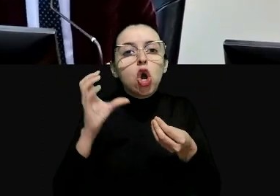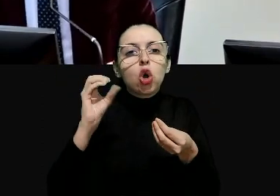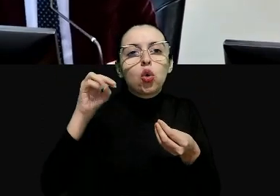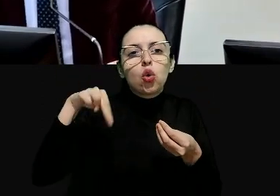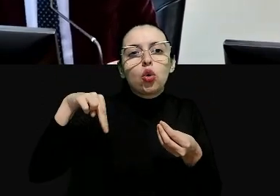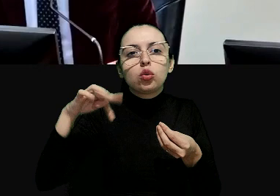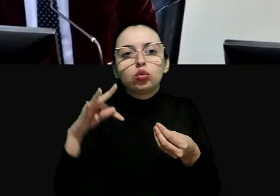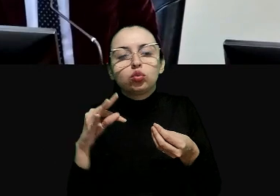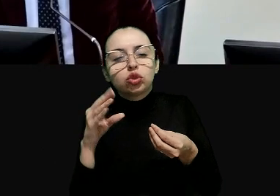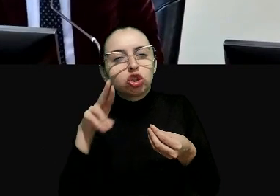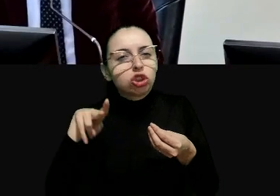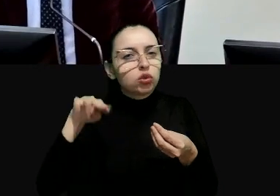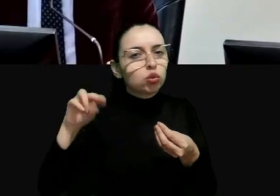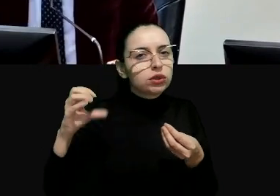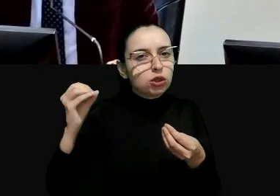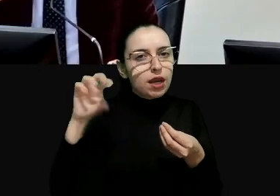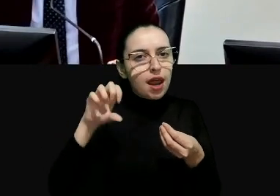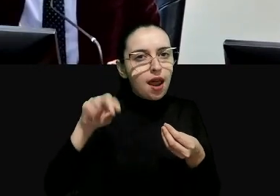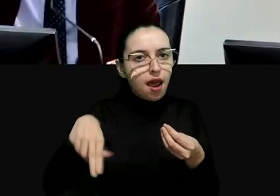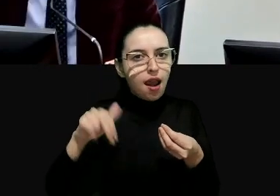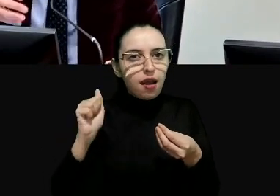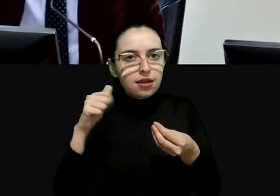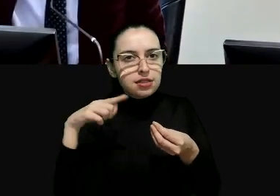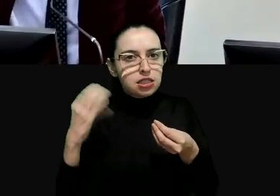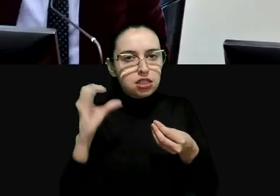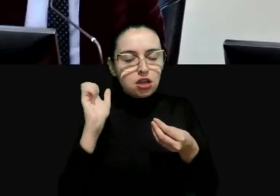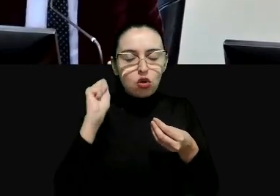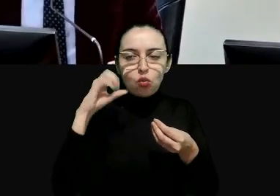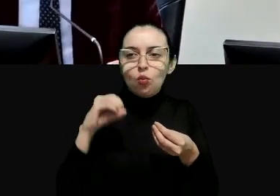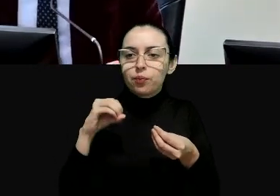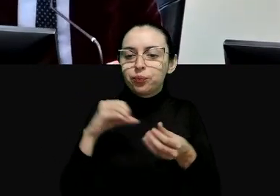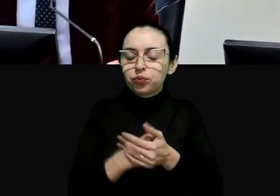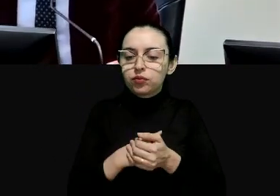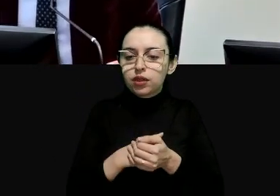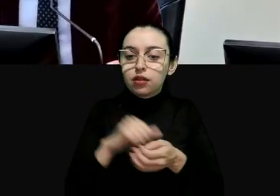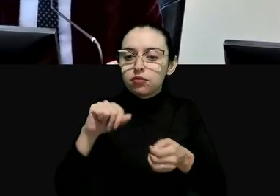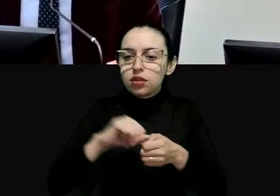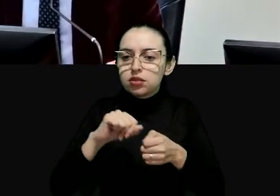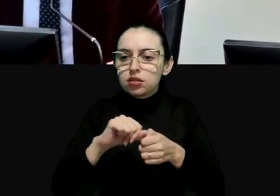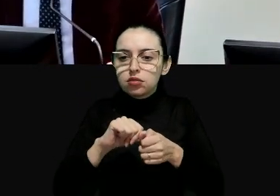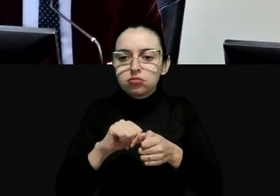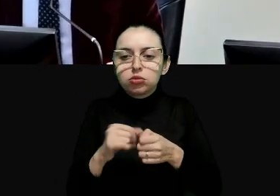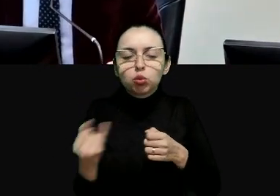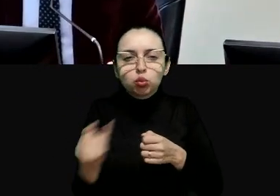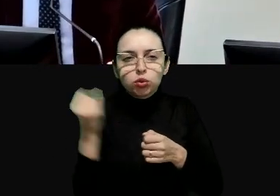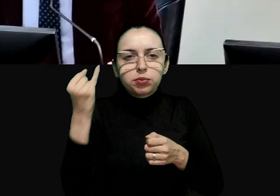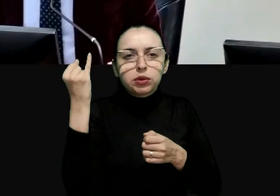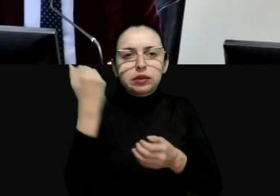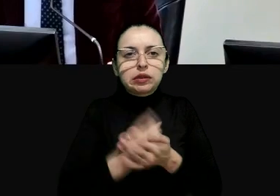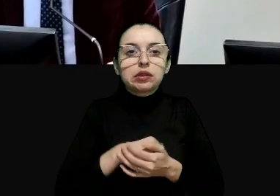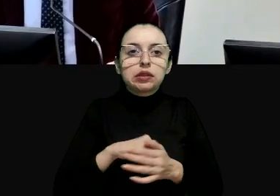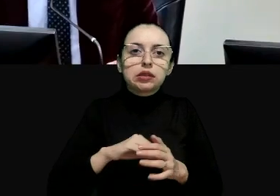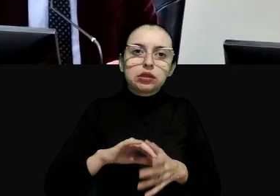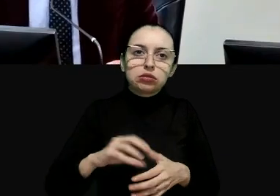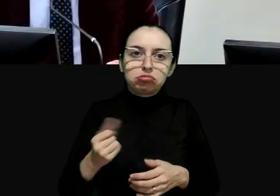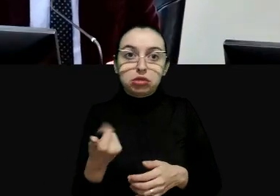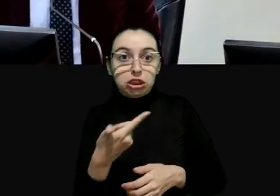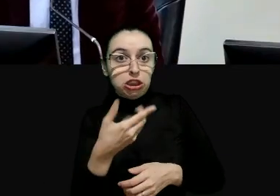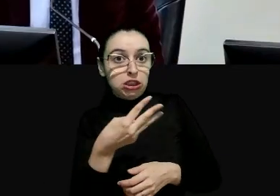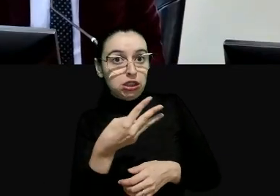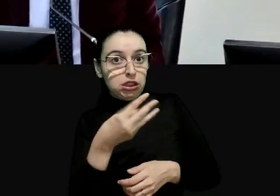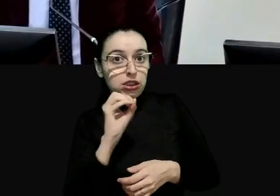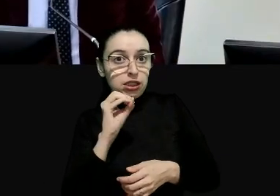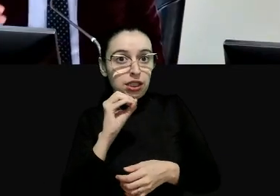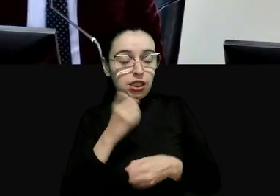conceptualização de algo de um fenômeno jurídico que está passando na América Latina desde 30